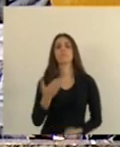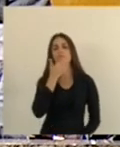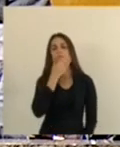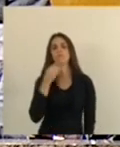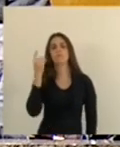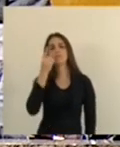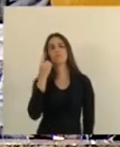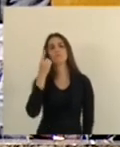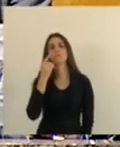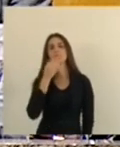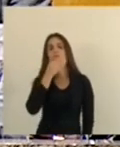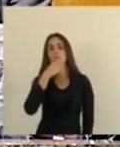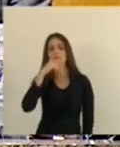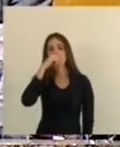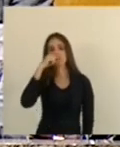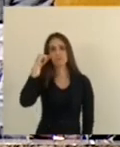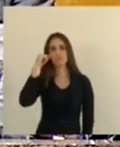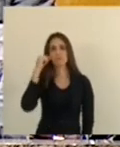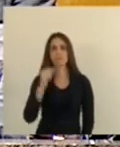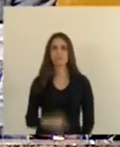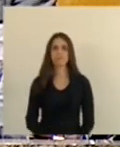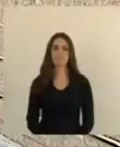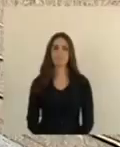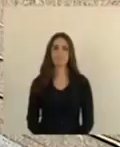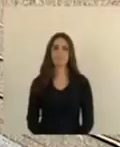Deputado Capitão Assunção